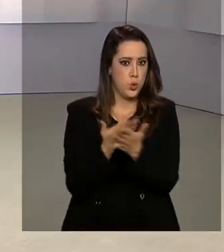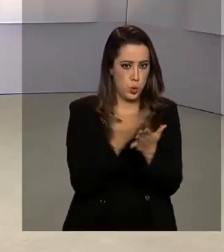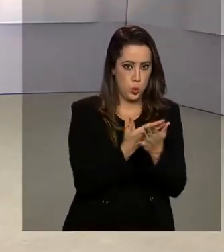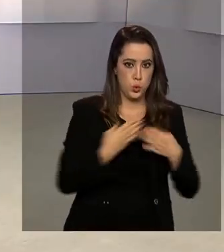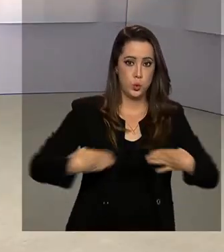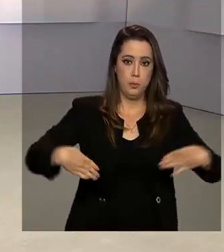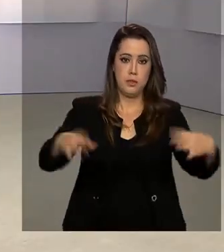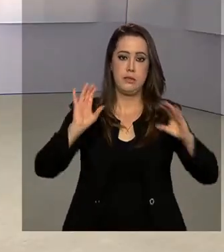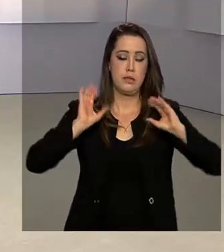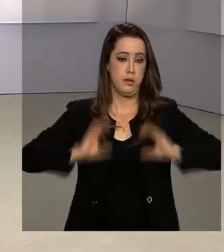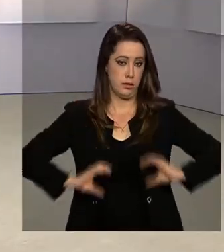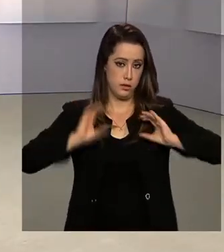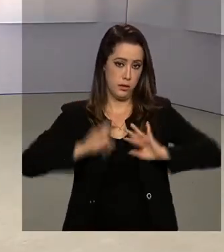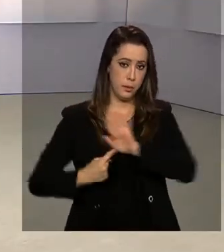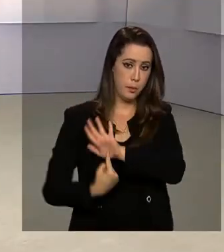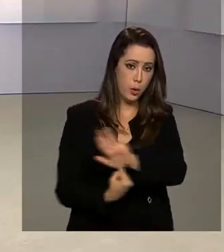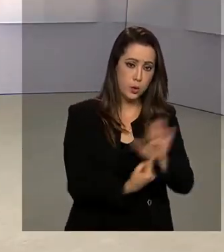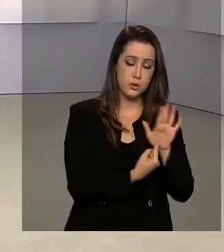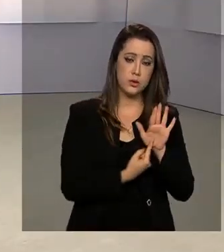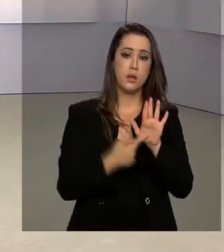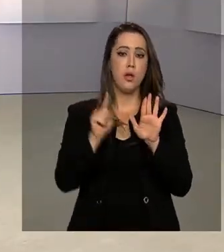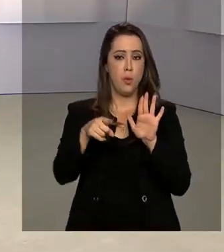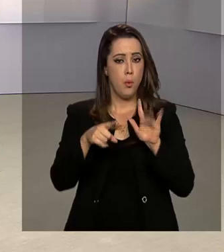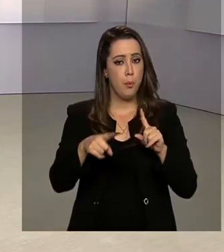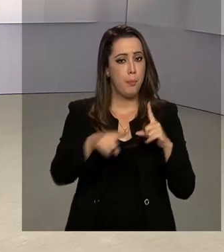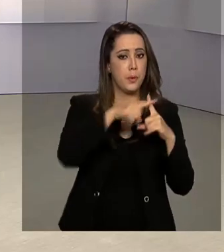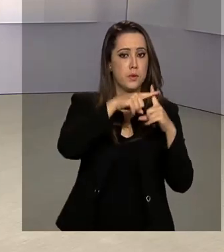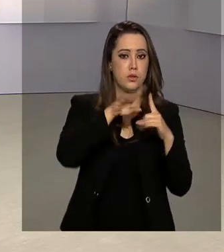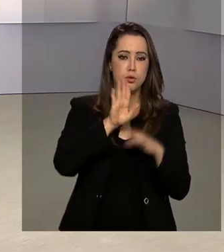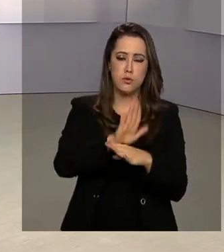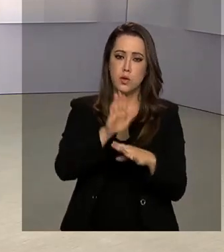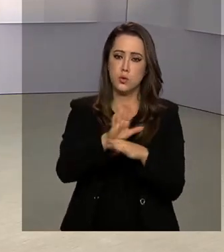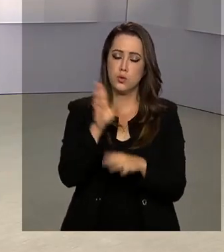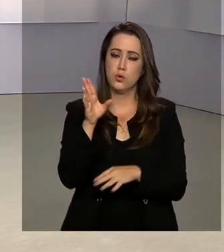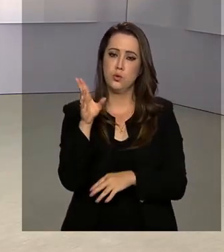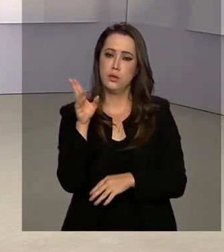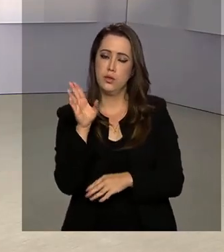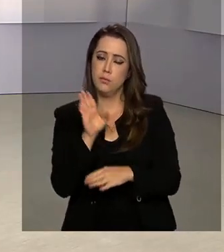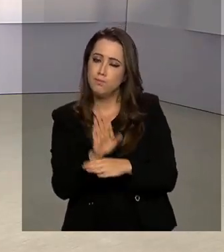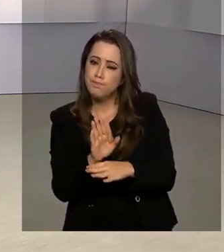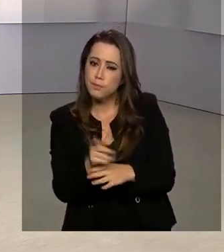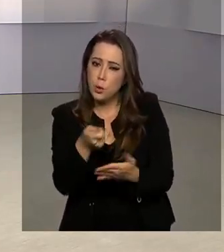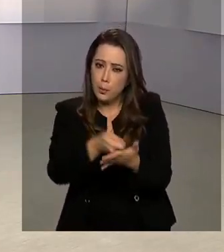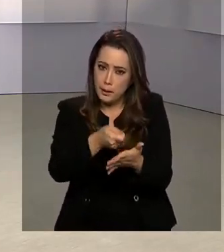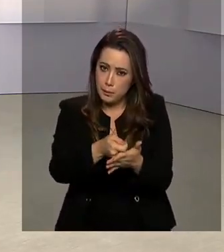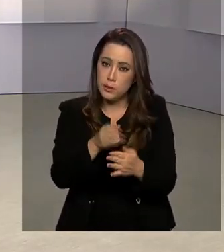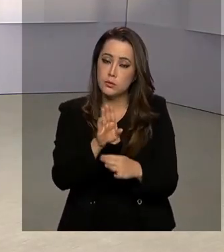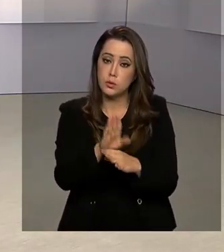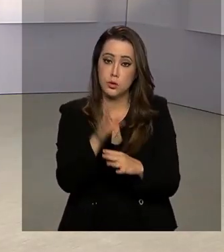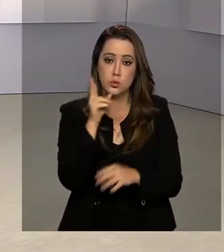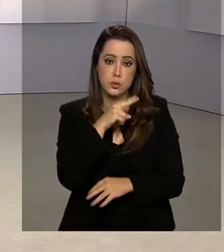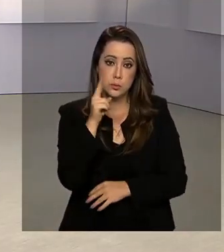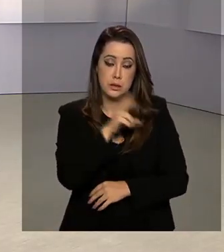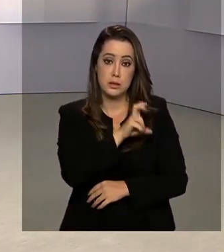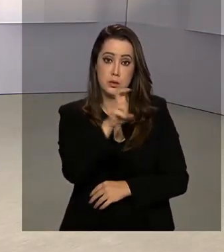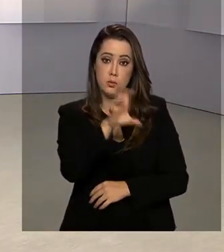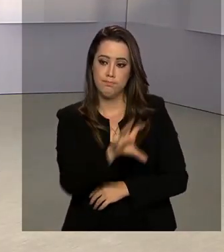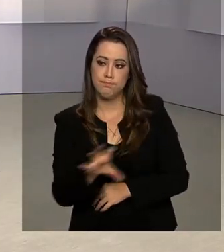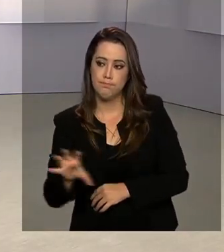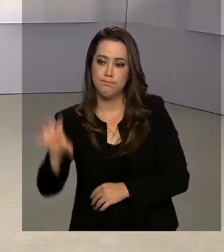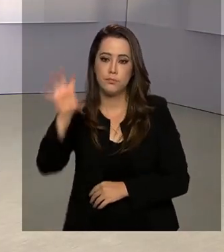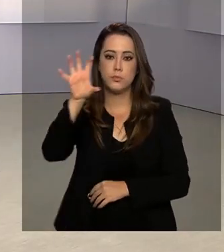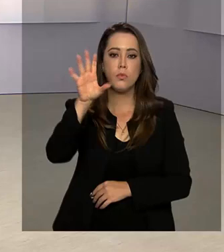do Ministério da Cidadania mostra os efeitos positivos do auxílio emergencial nas cinco regiões do país. Com mais de